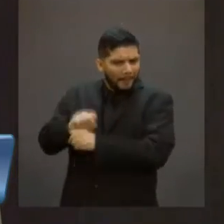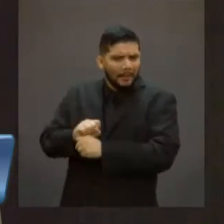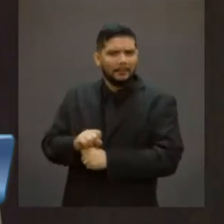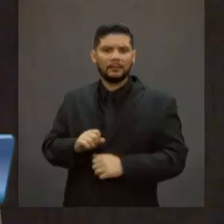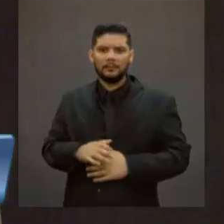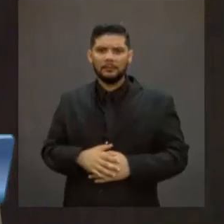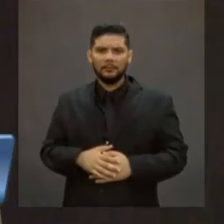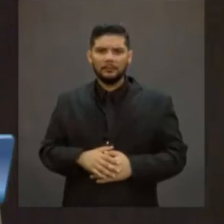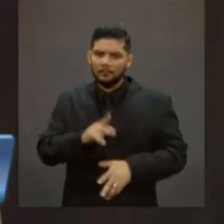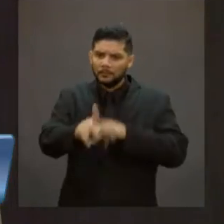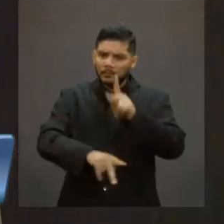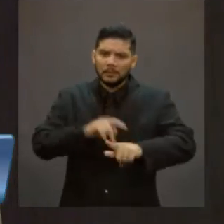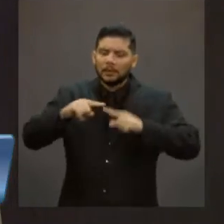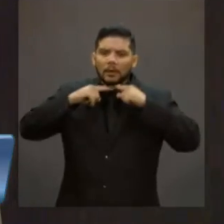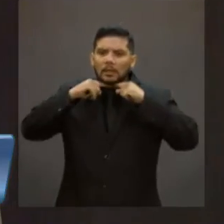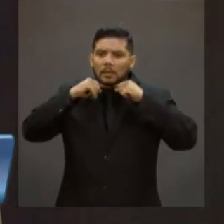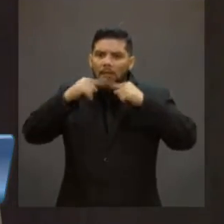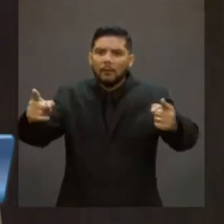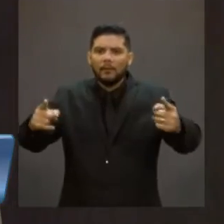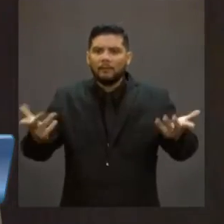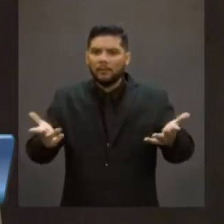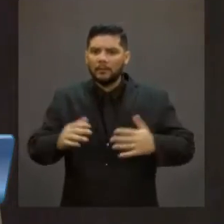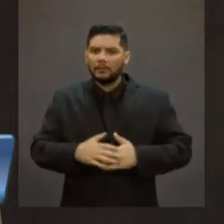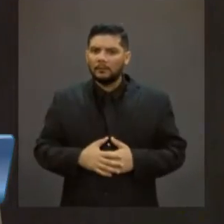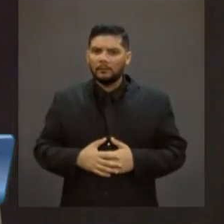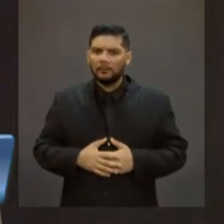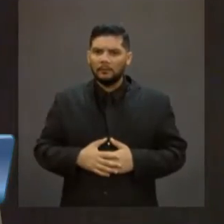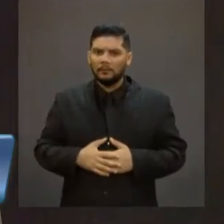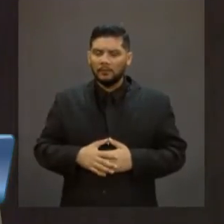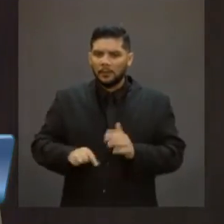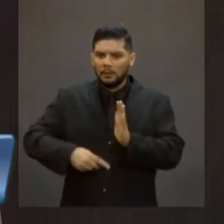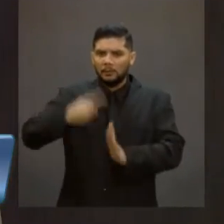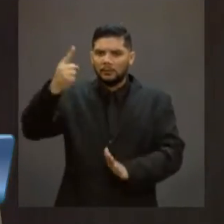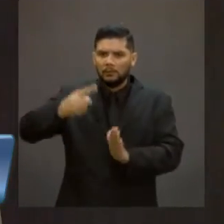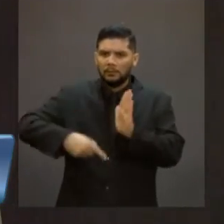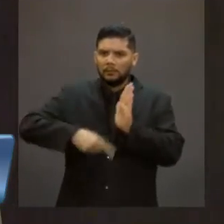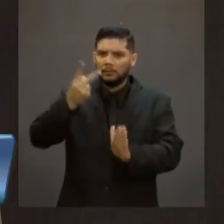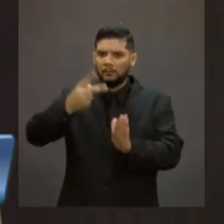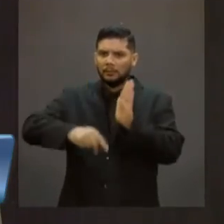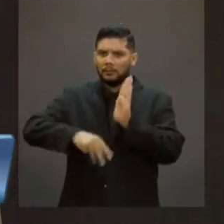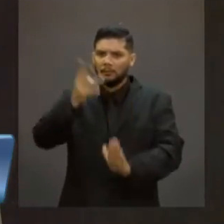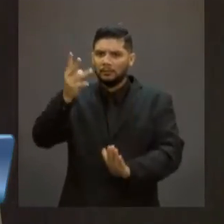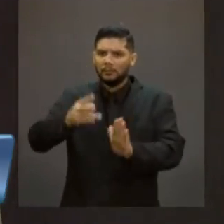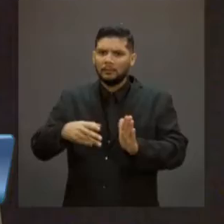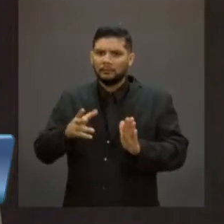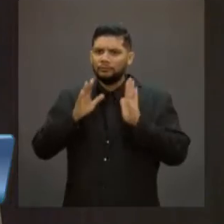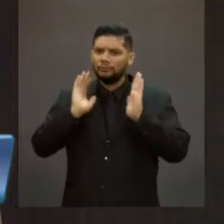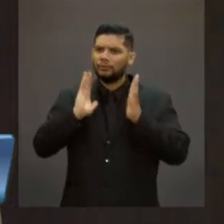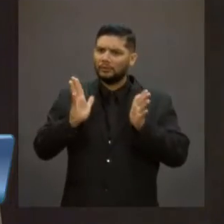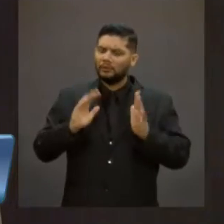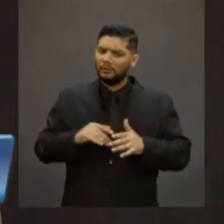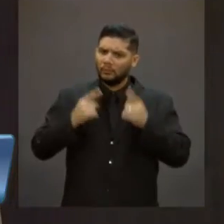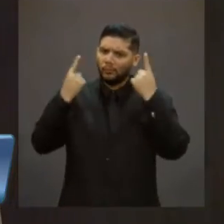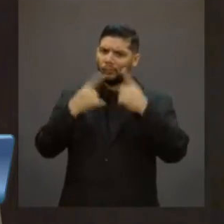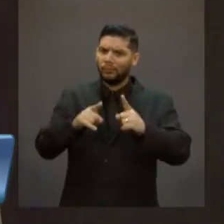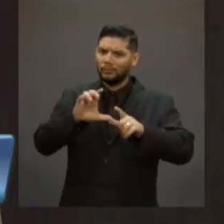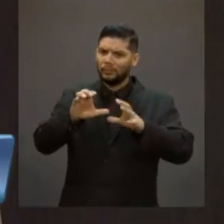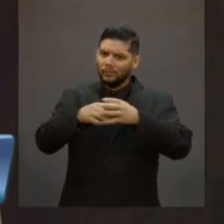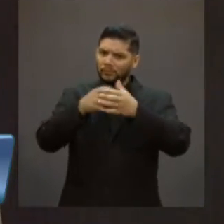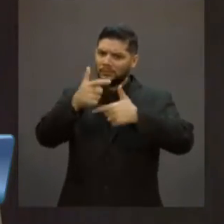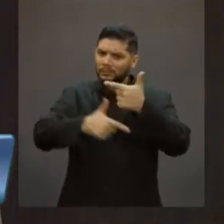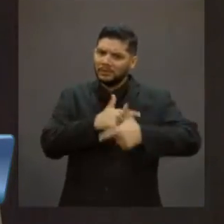A população não aguenta mais tantos ataques seguidos aos direitos da classe trabalhadora e sempre